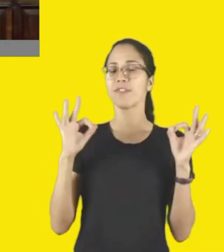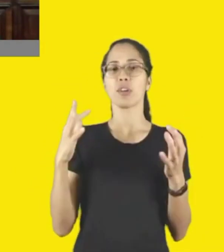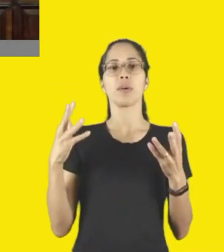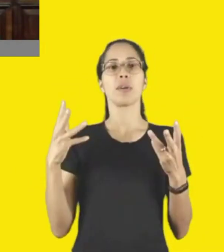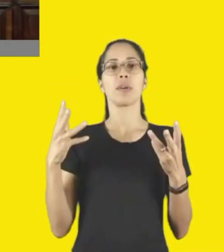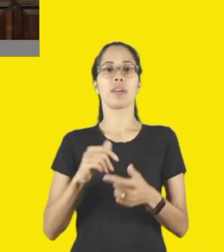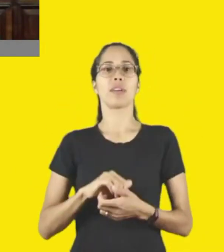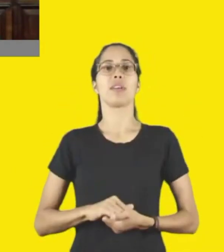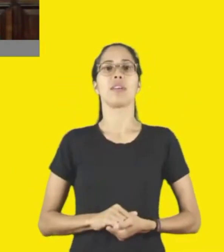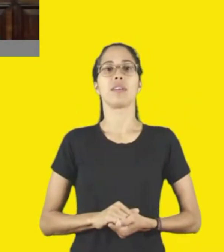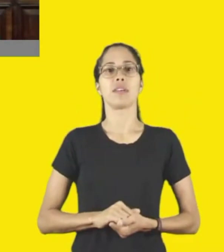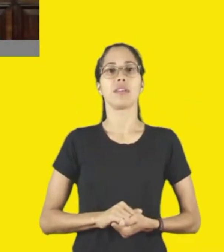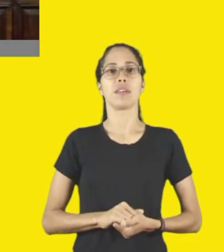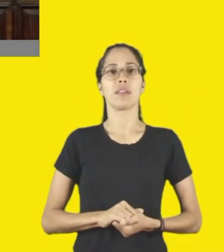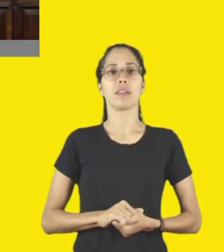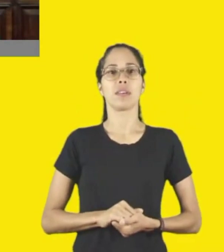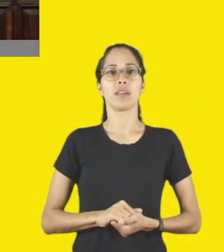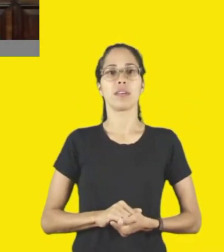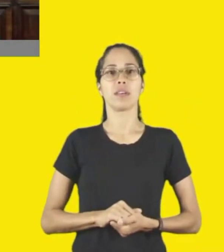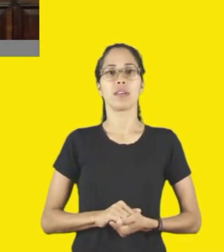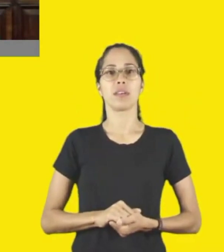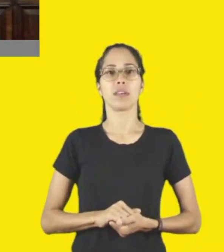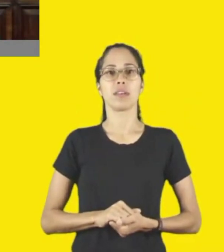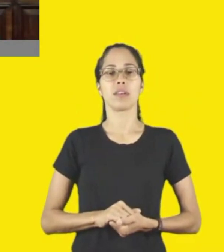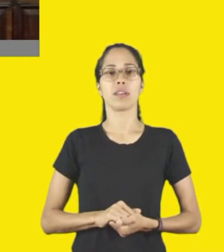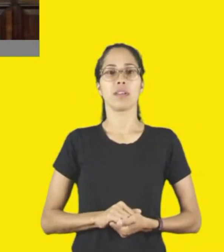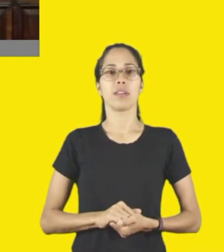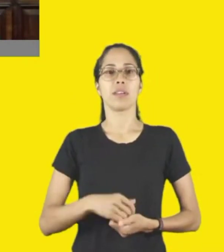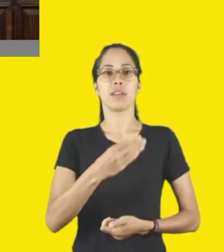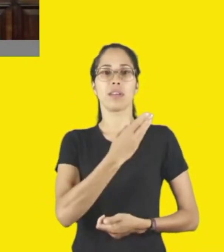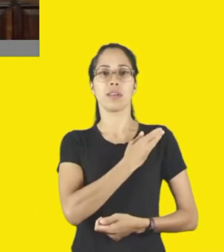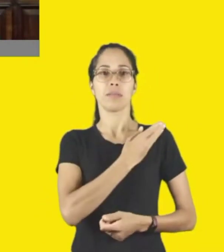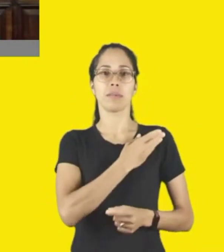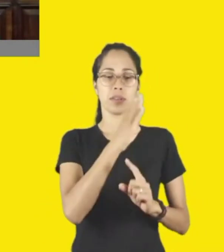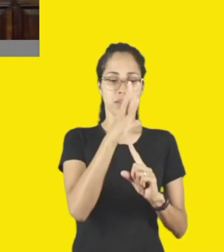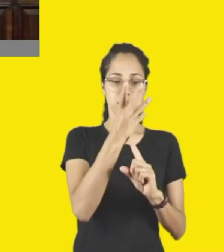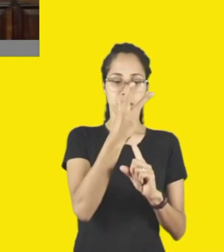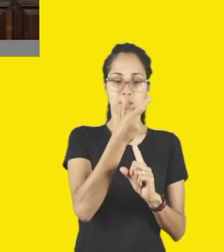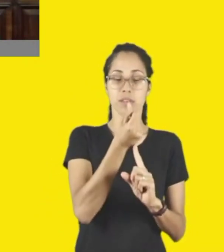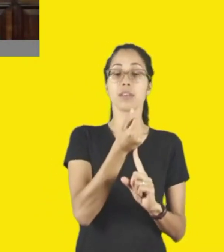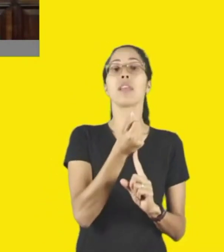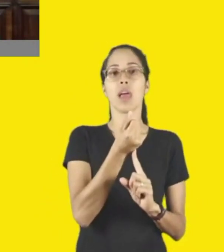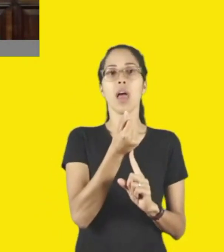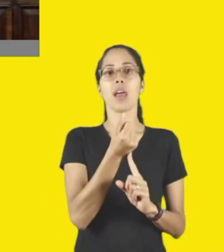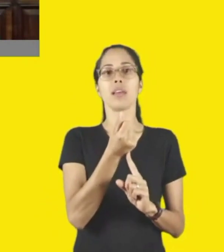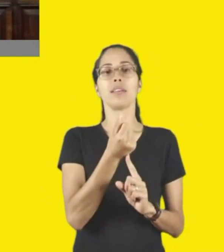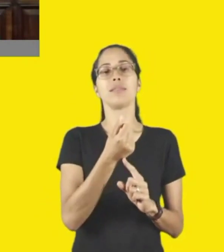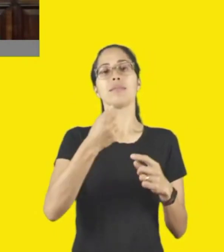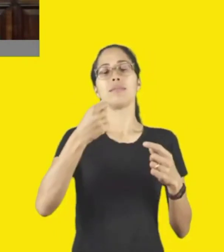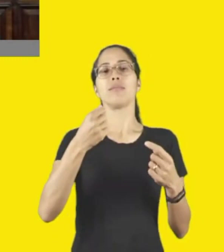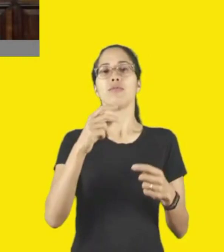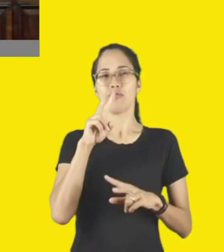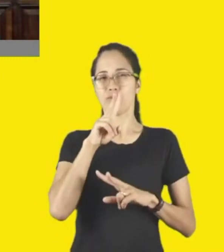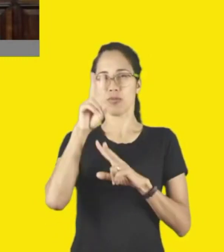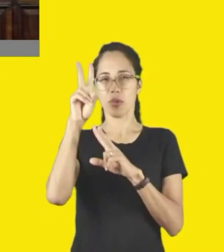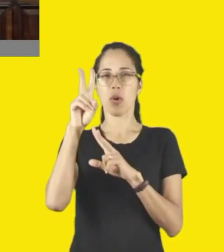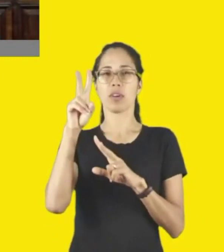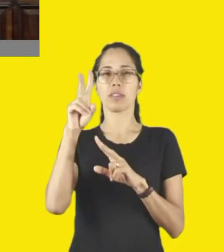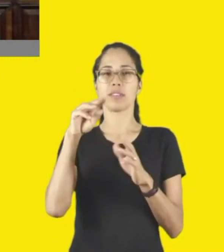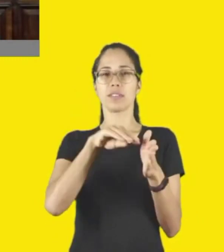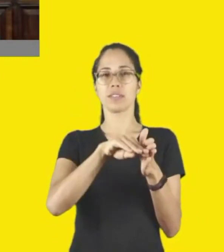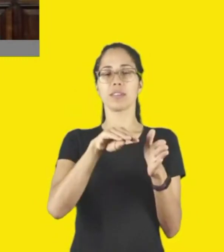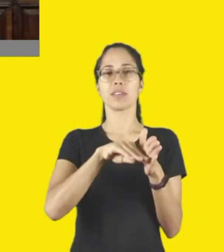enencar os momentos da Amigos da Arte, a uma outra política pública forte e assertiva da Secretaria de Cultura do Estado.